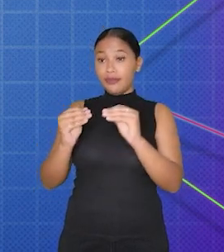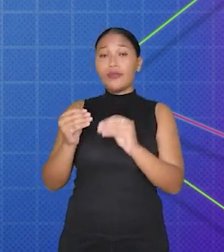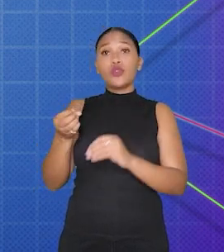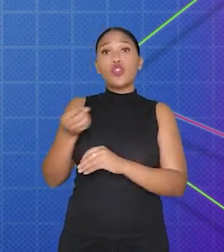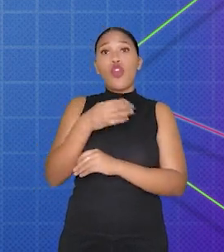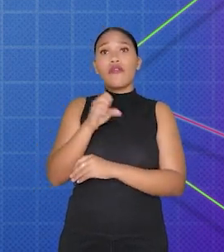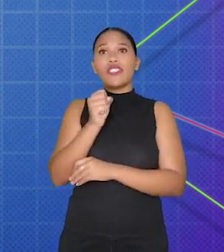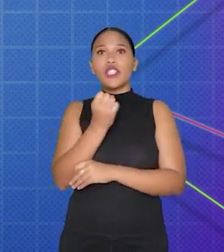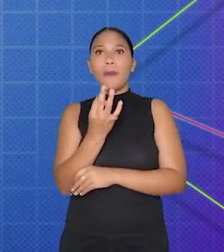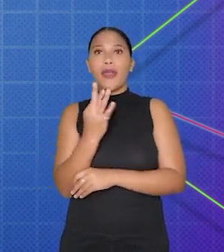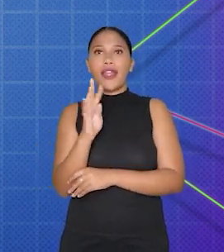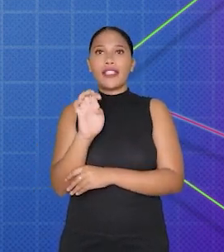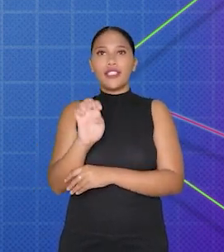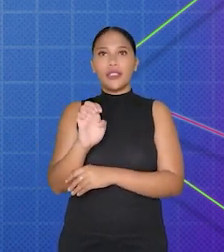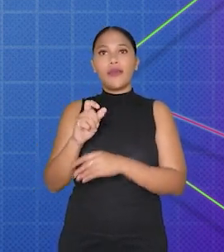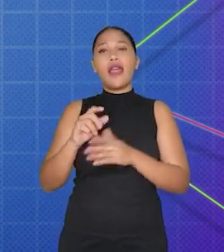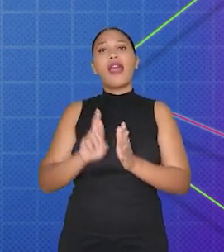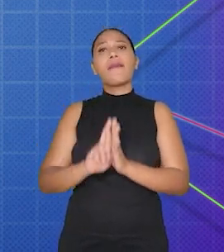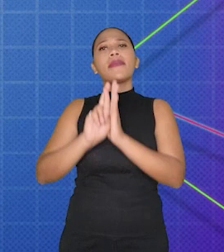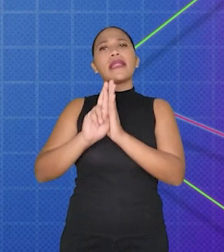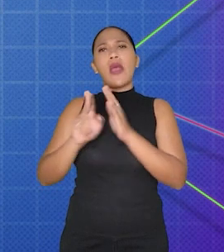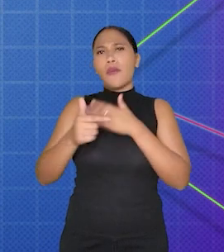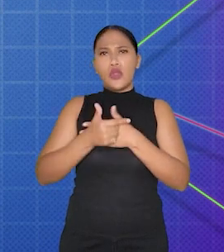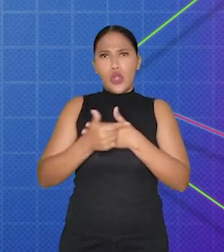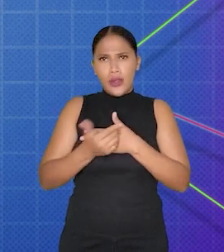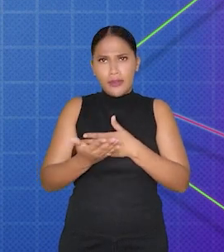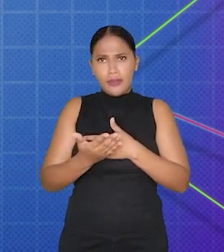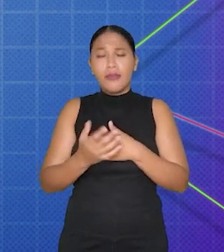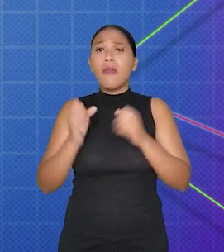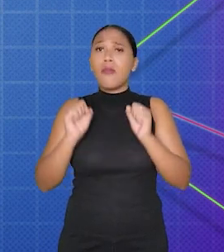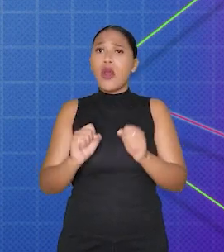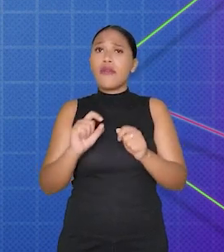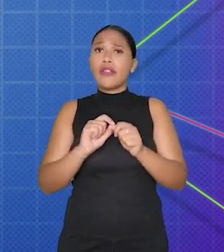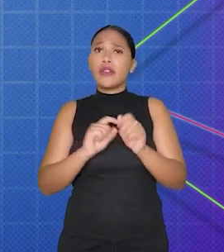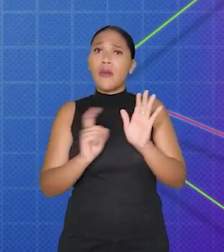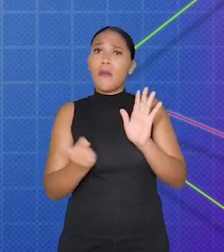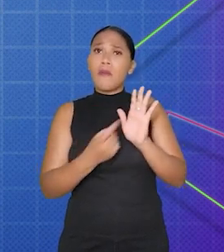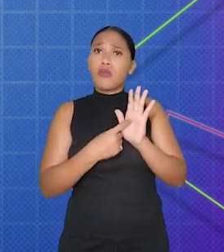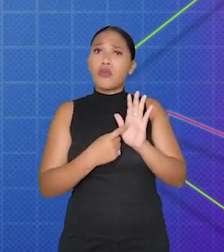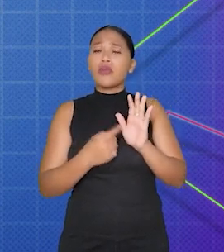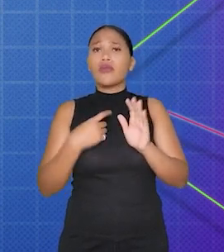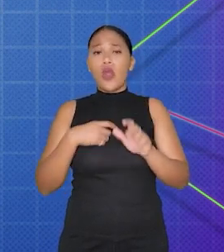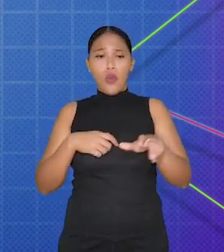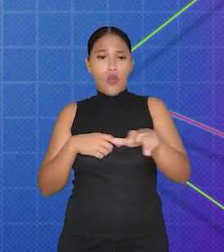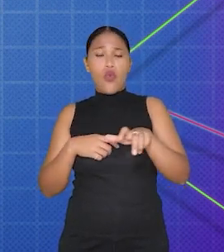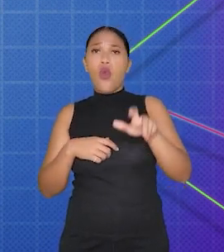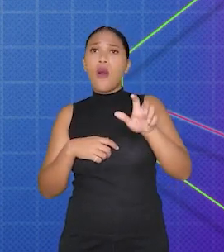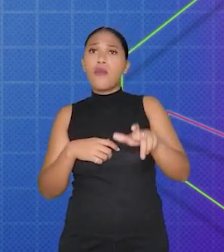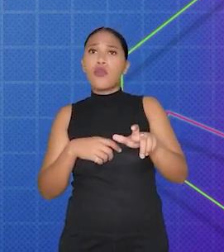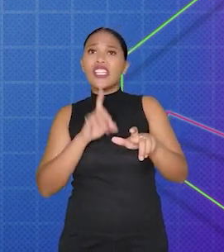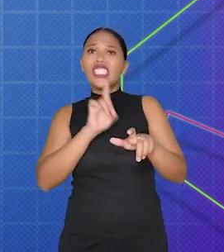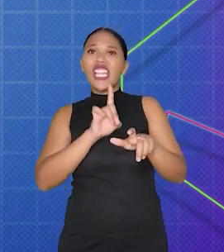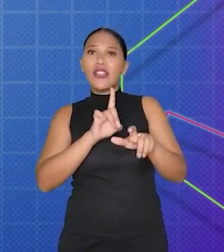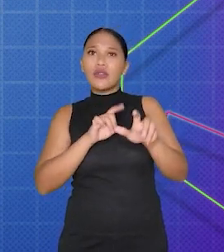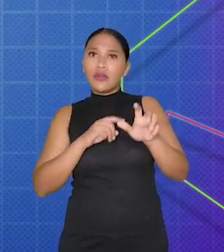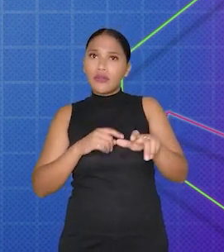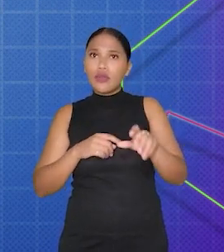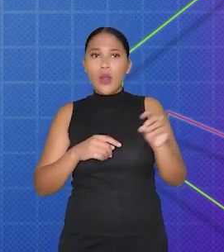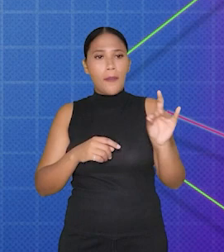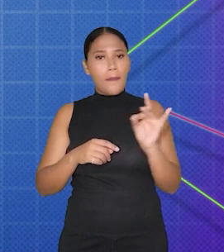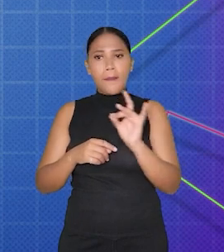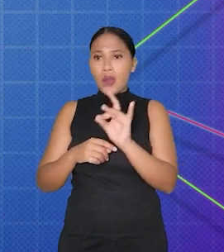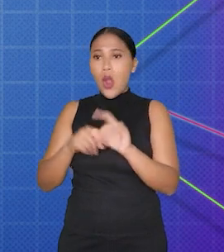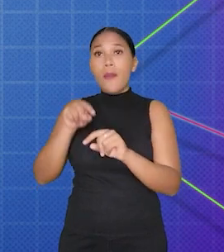Adicione um novo sprite ao projeto para representar o personagem. Você pode fazer isso clicando com o botão direito do mouse na área de trabalho e